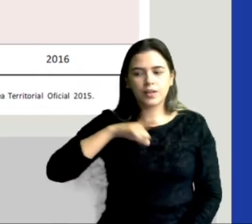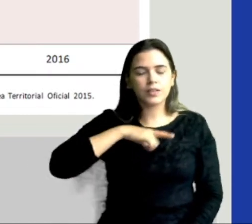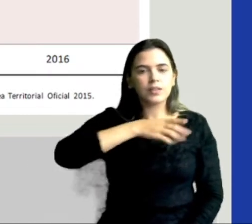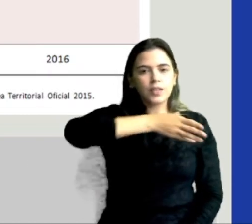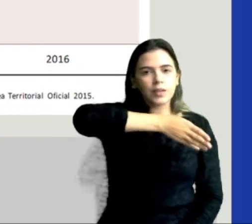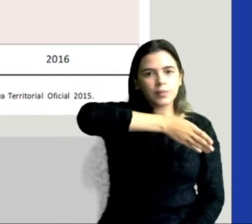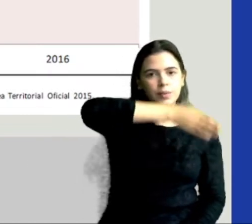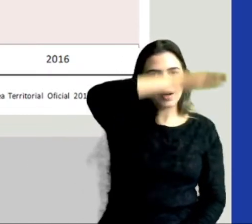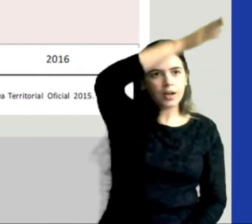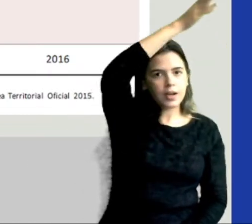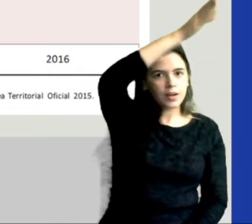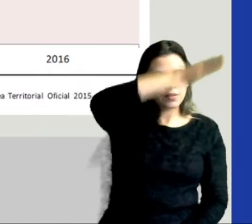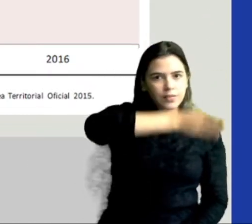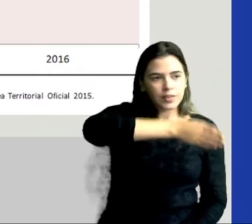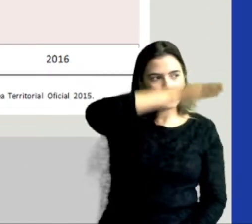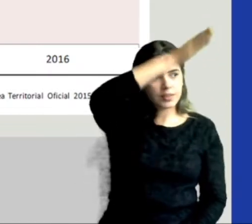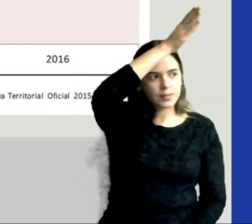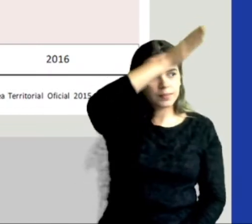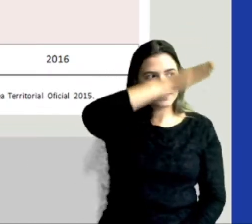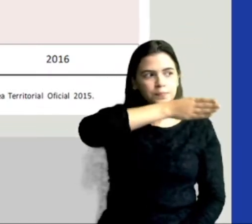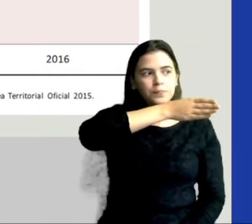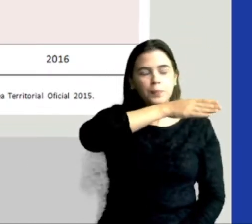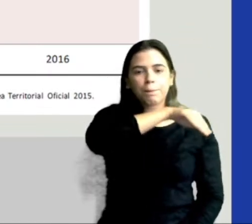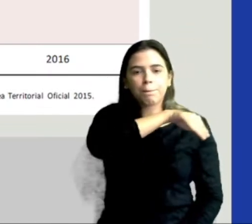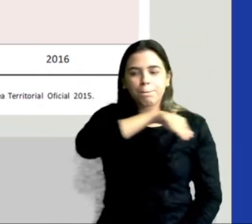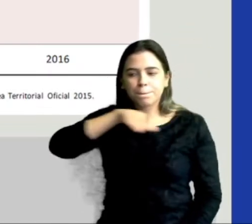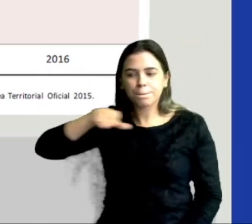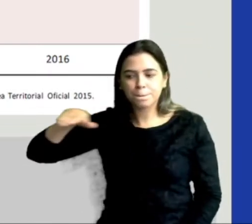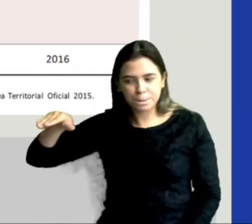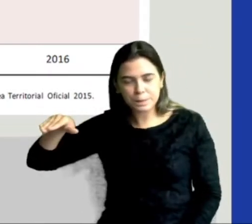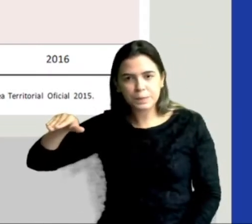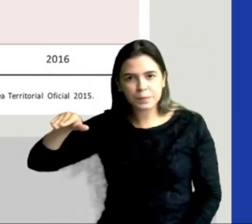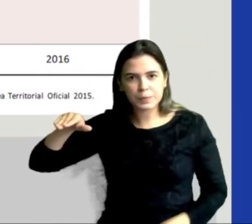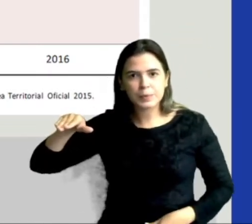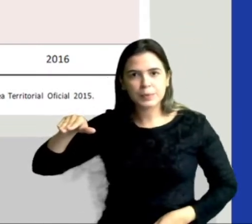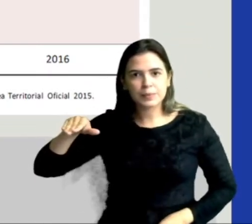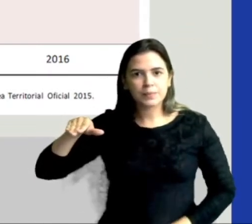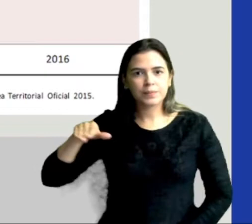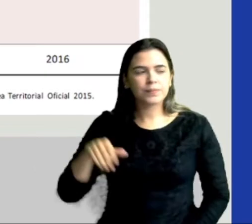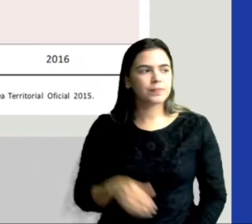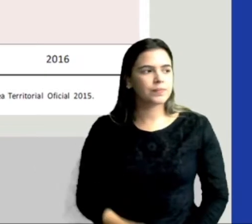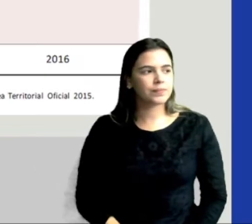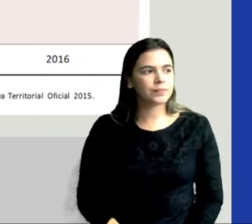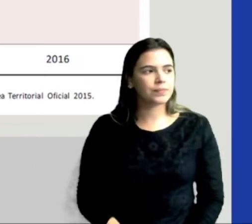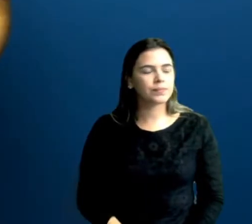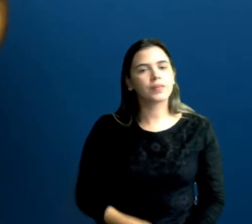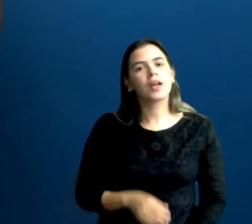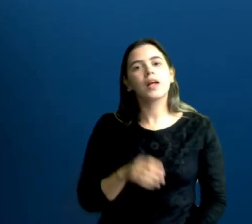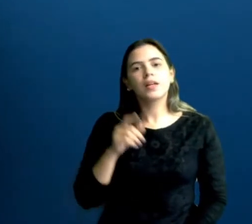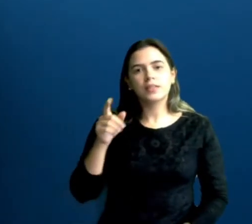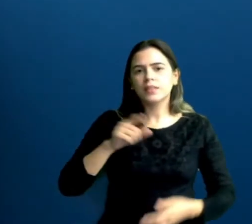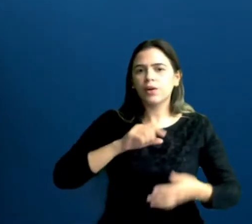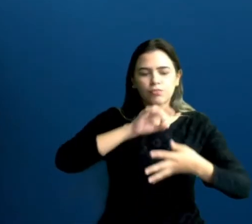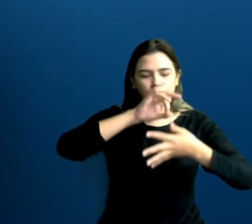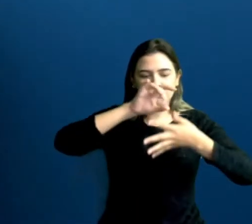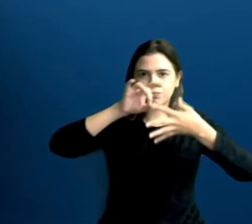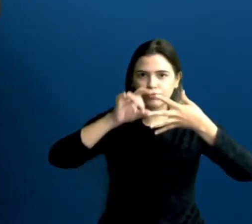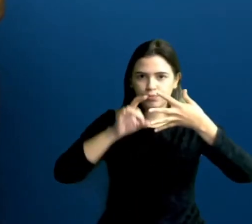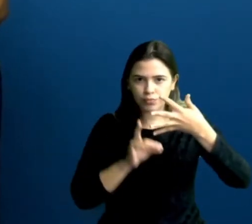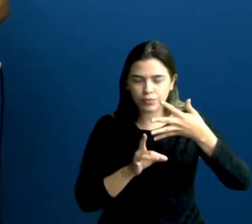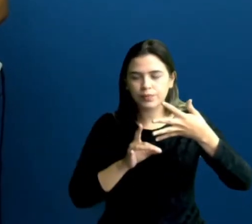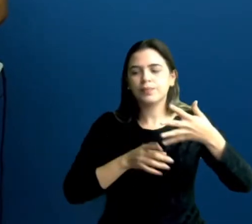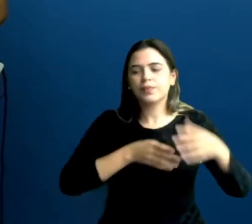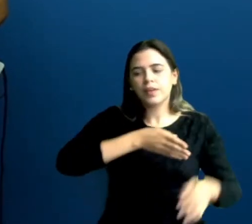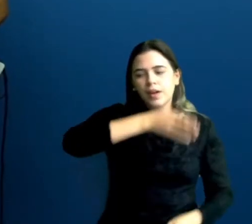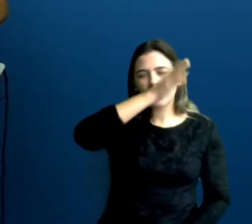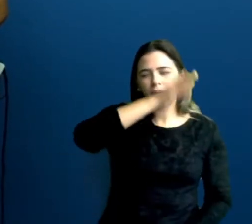os eixos aqui, horizontal e o vertical, são as variáveis. Então, na horizontal,